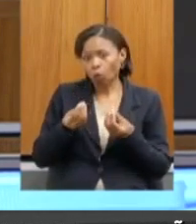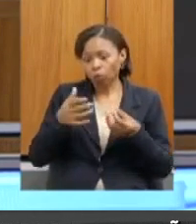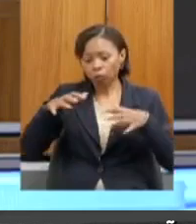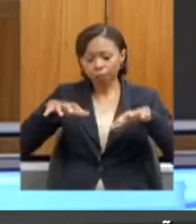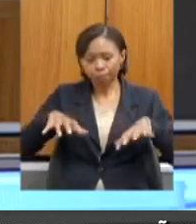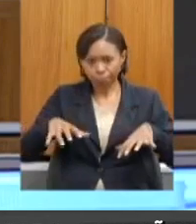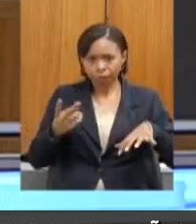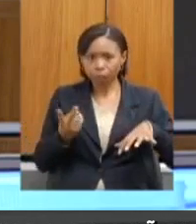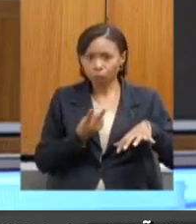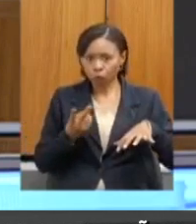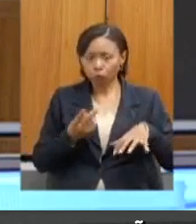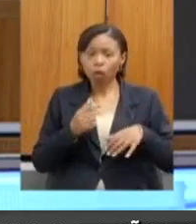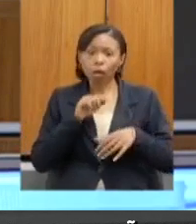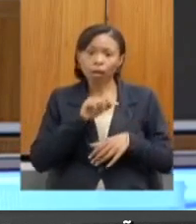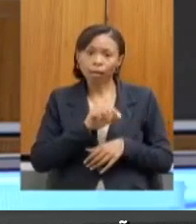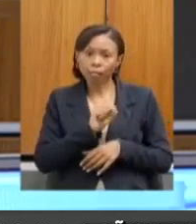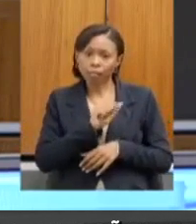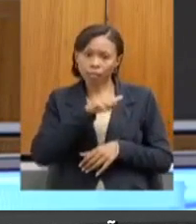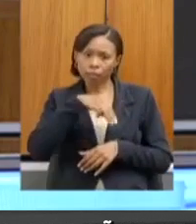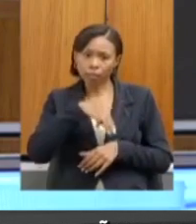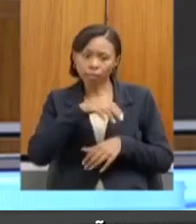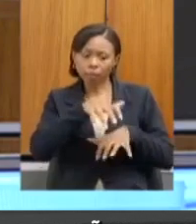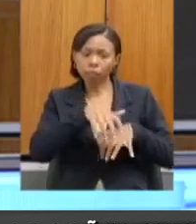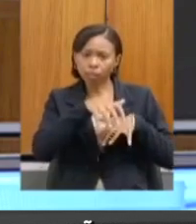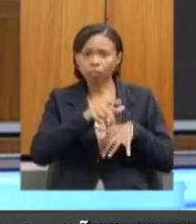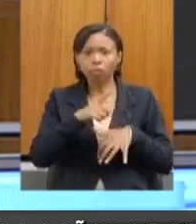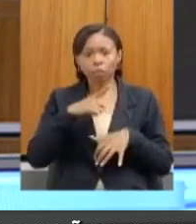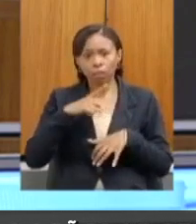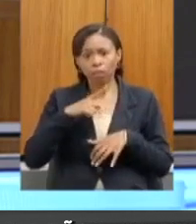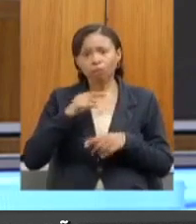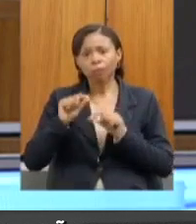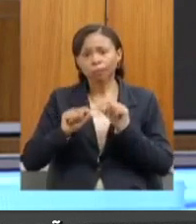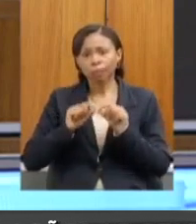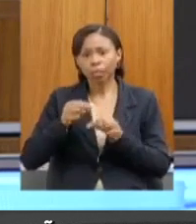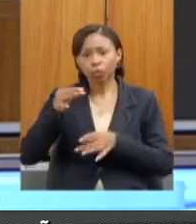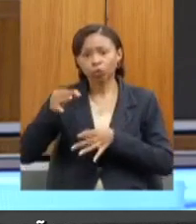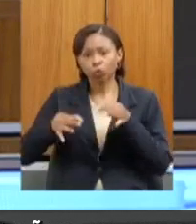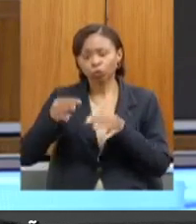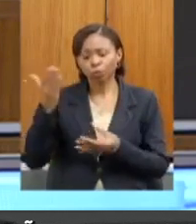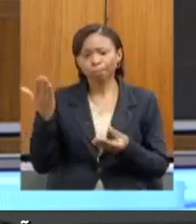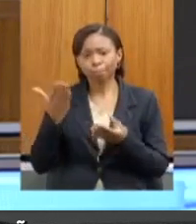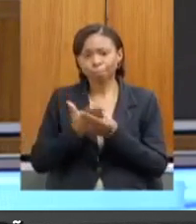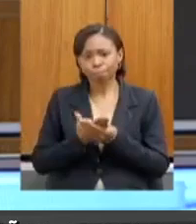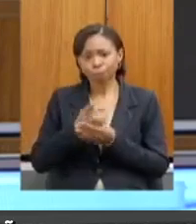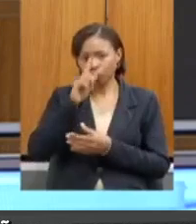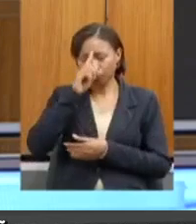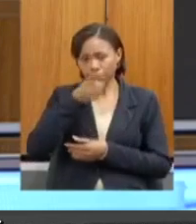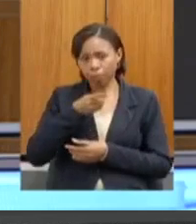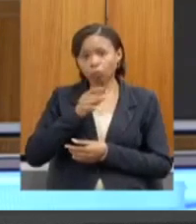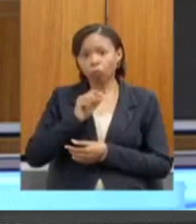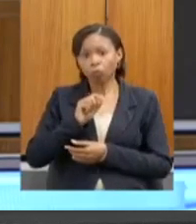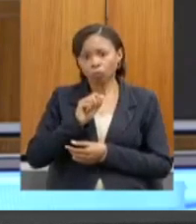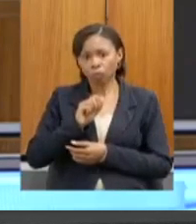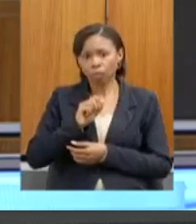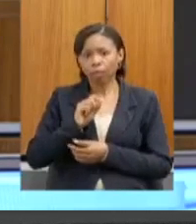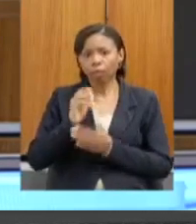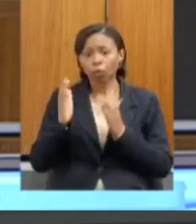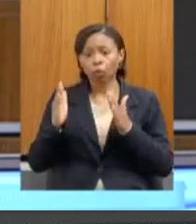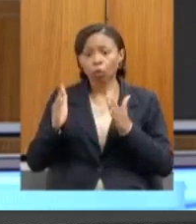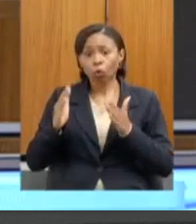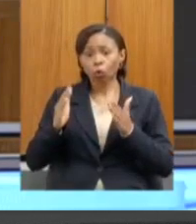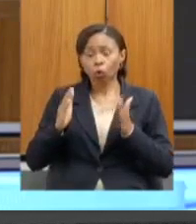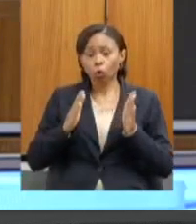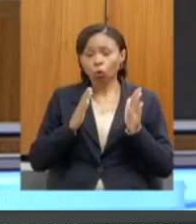Mineração hoje tem uma decisão judicial que determina que o processo de licenciamento seja feito pelo IBAMA,